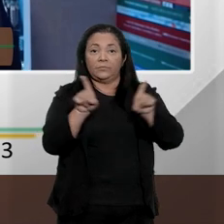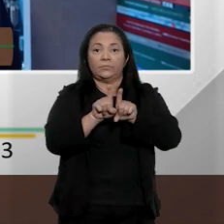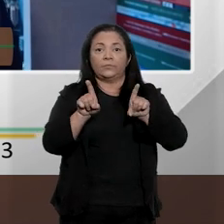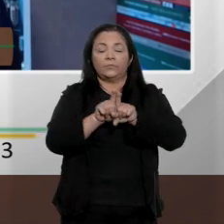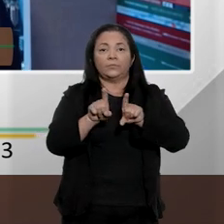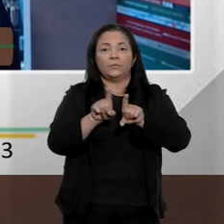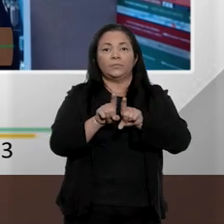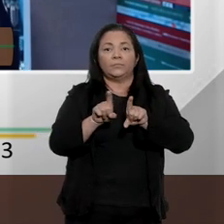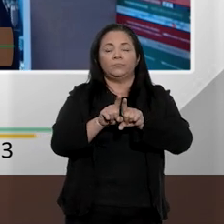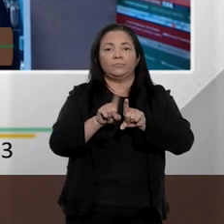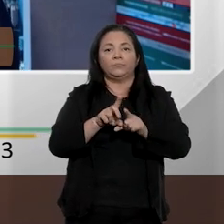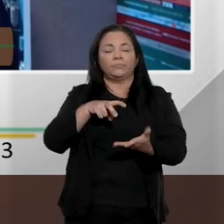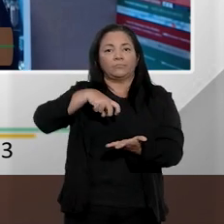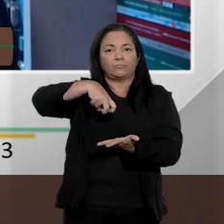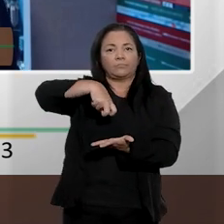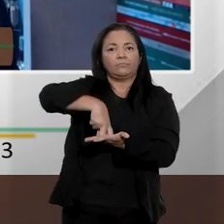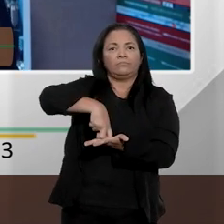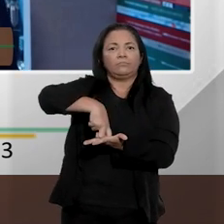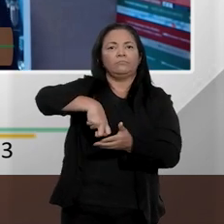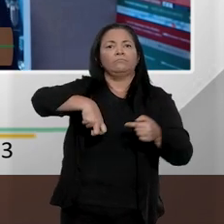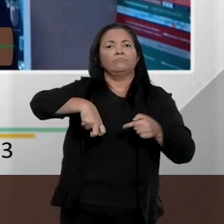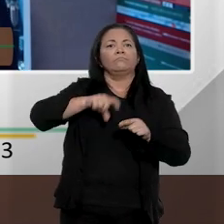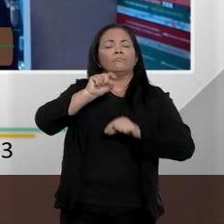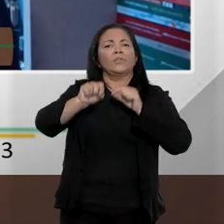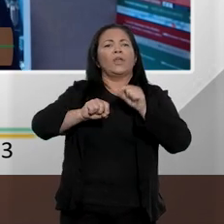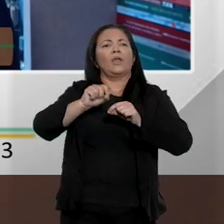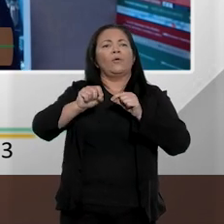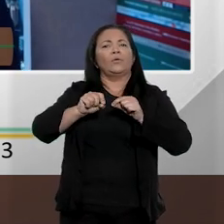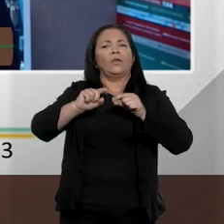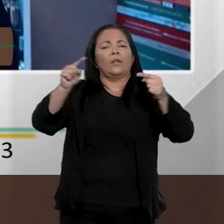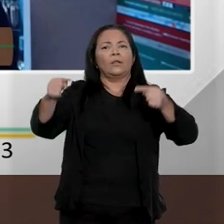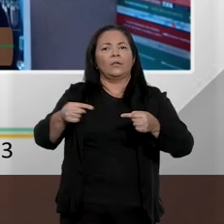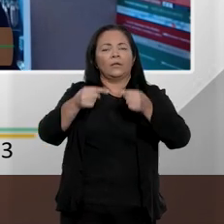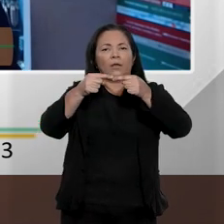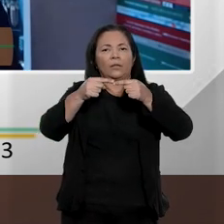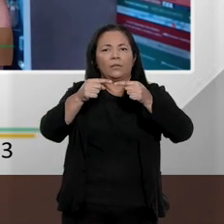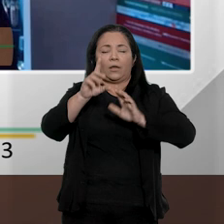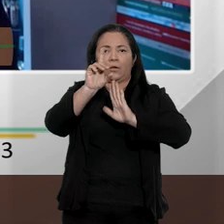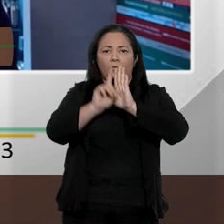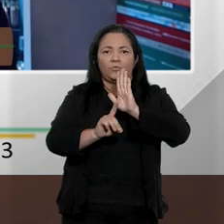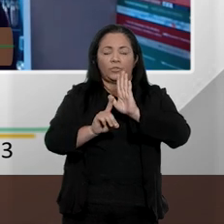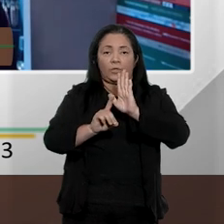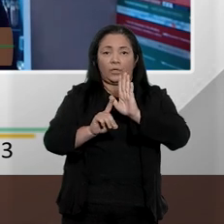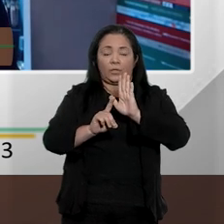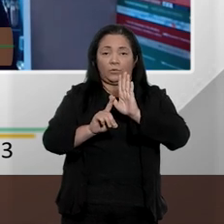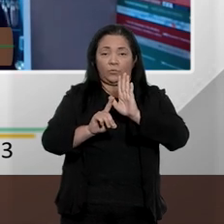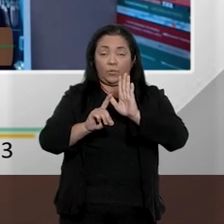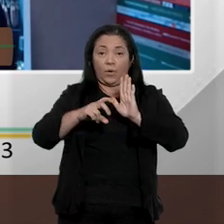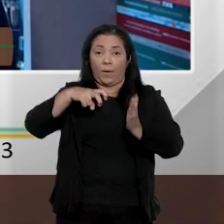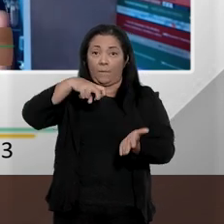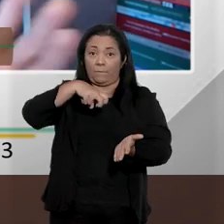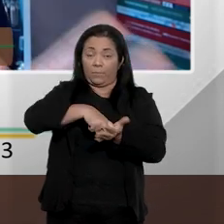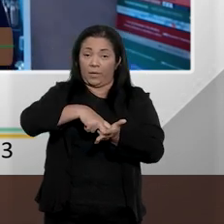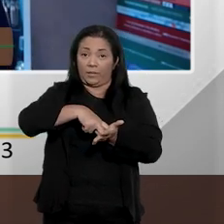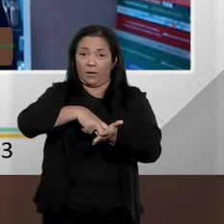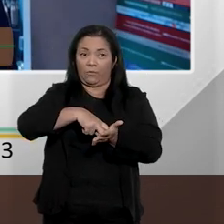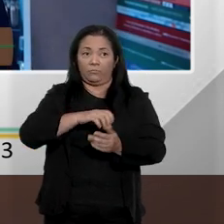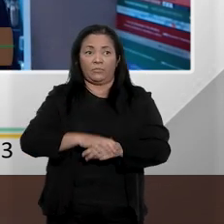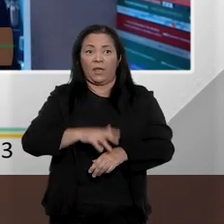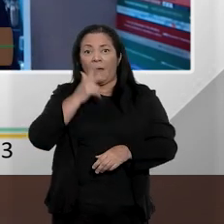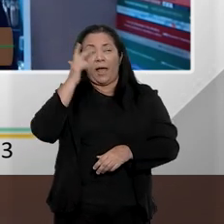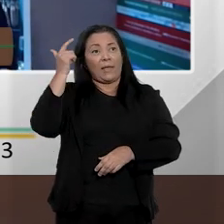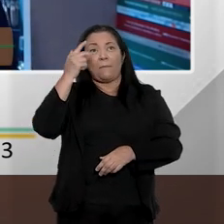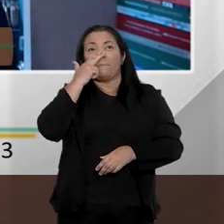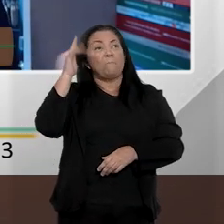de que a punição, através do direito penal mais estrito, pensado como aquele direito penal que coloca as pessoas